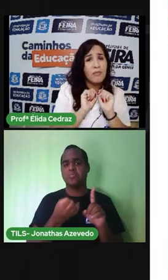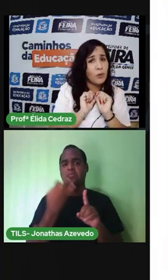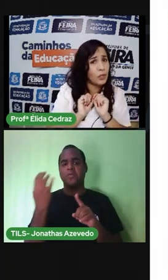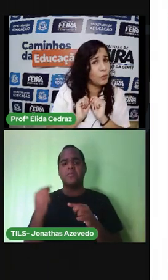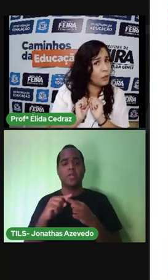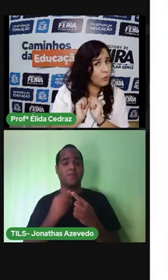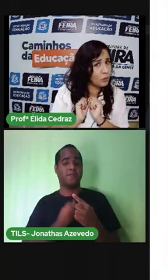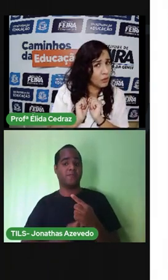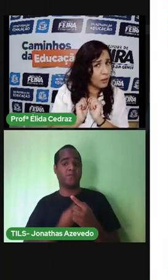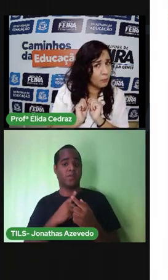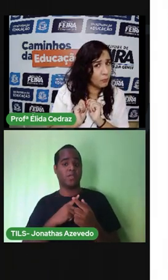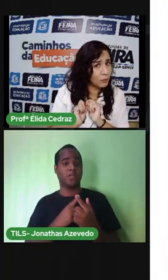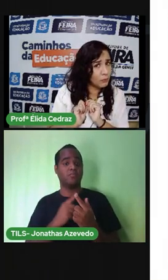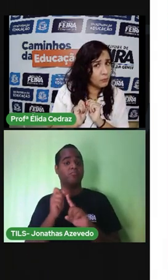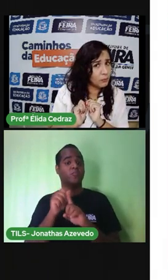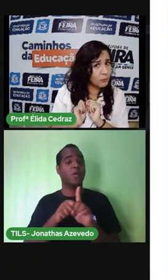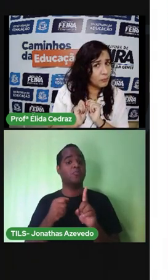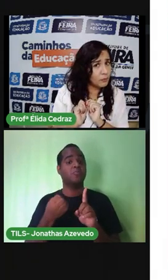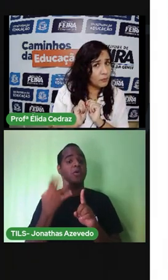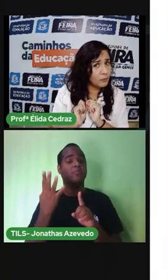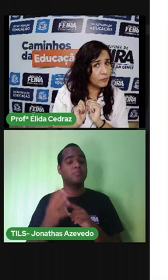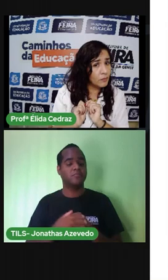No poema falou que dura quanto tempo?